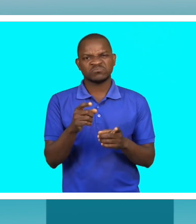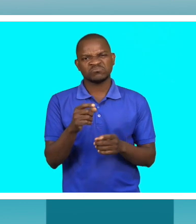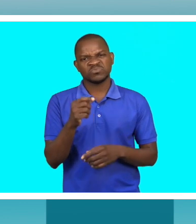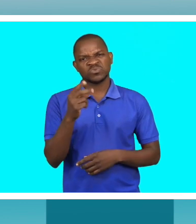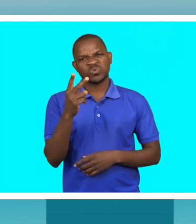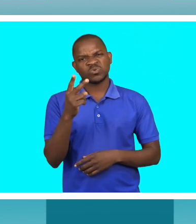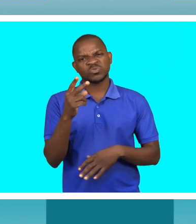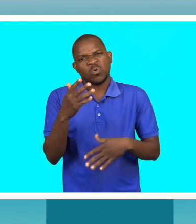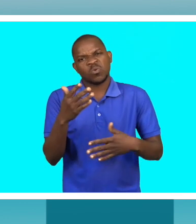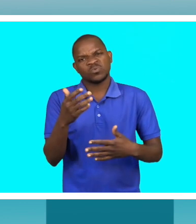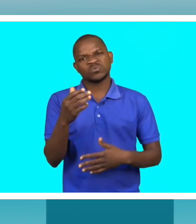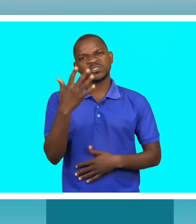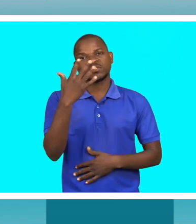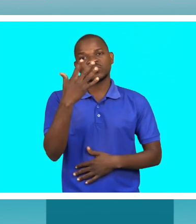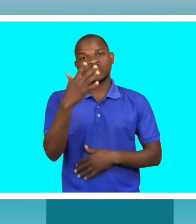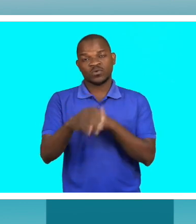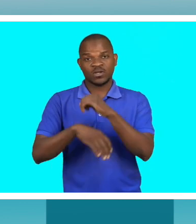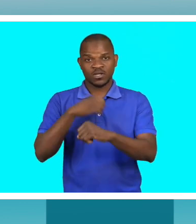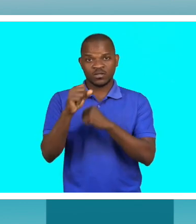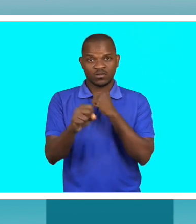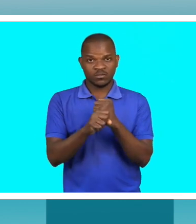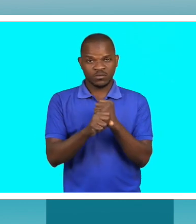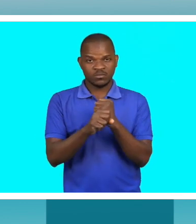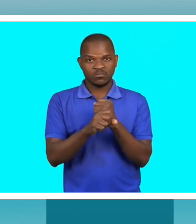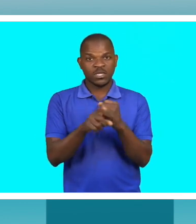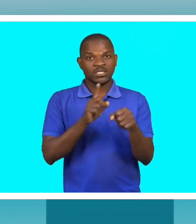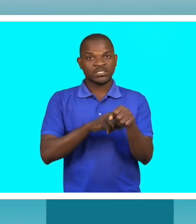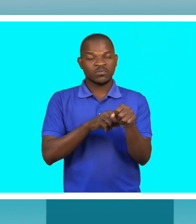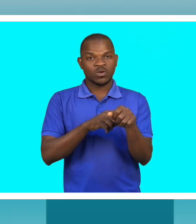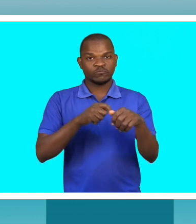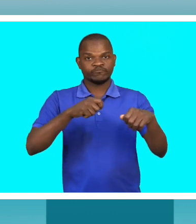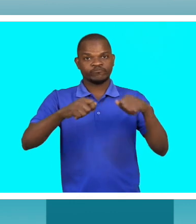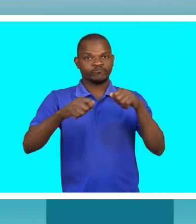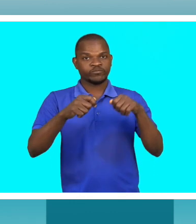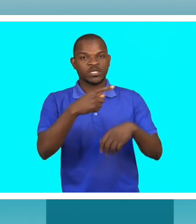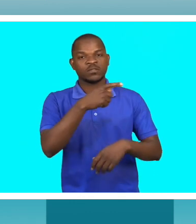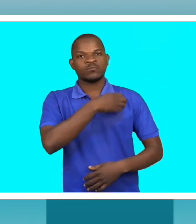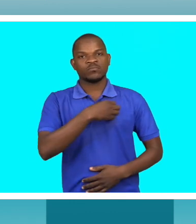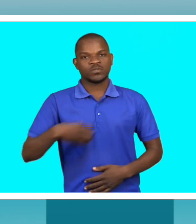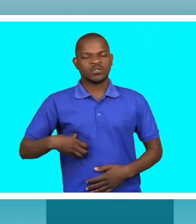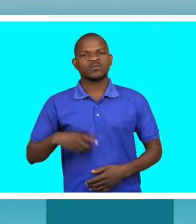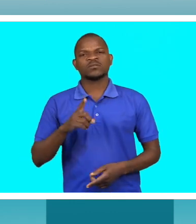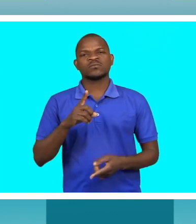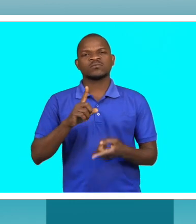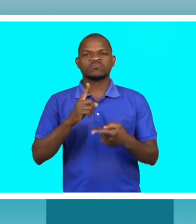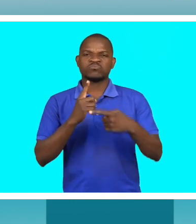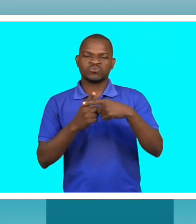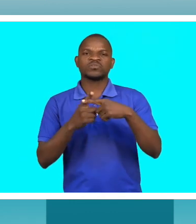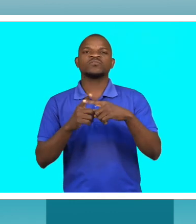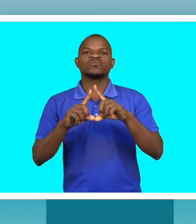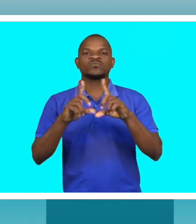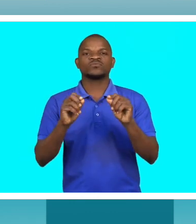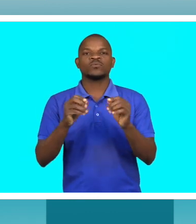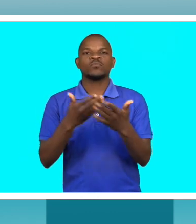2, 5 anos segundo o quinquênio do tal Edil será muito positivo o Chimoe vai